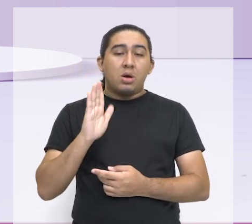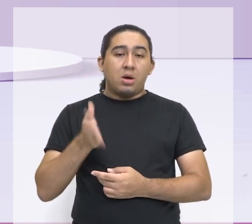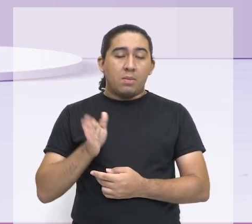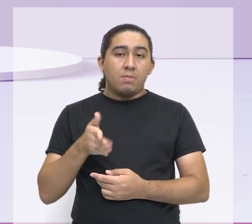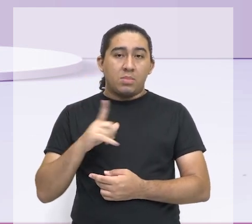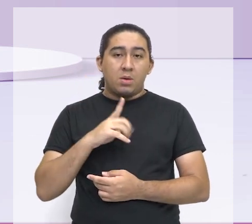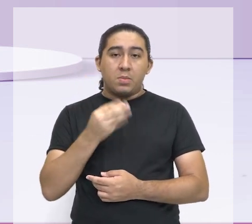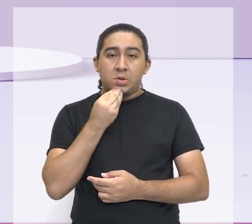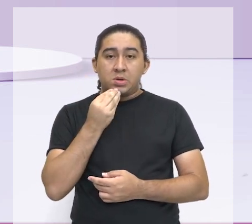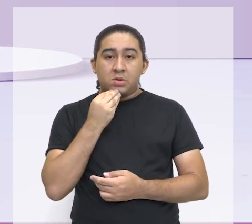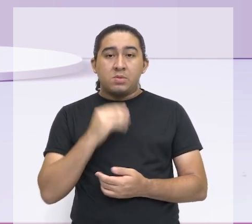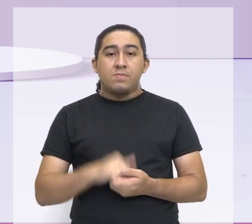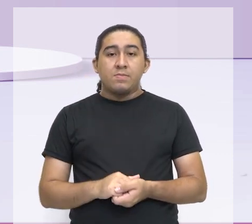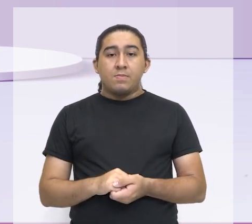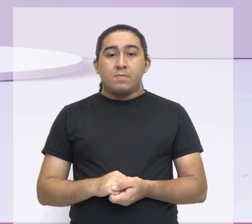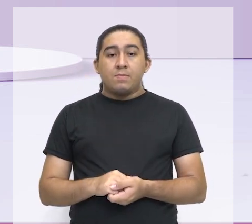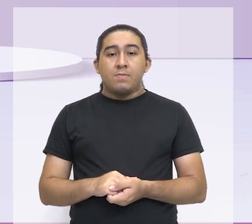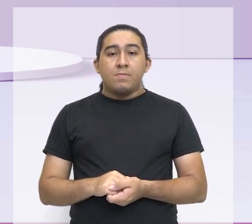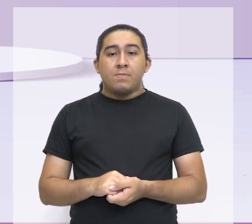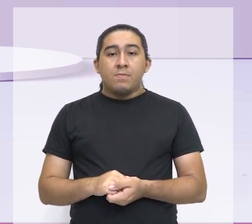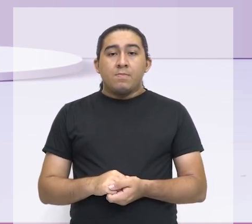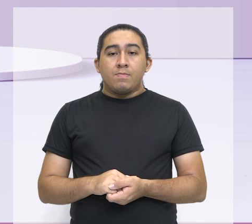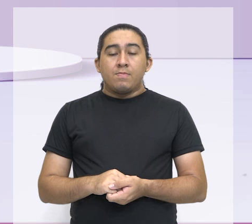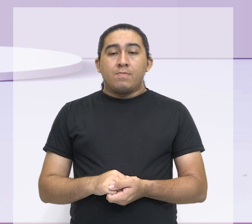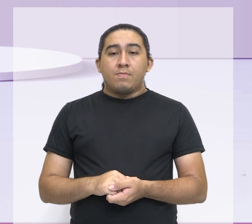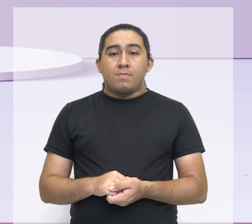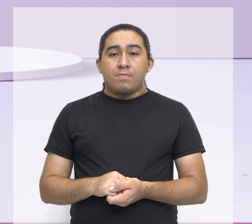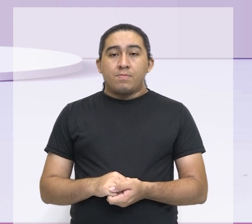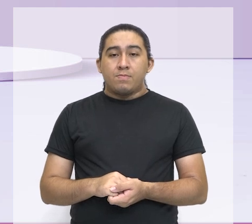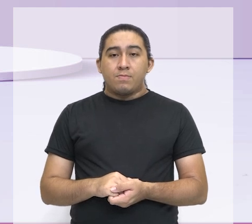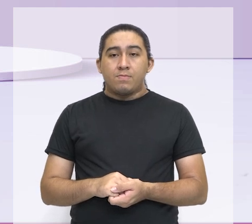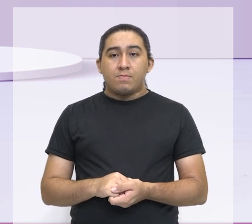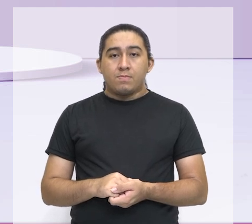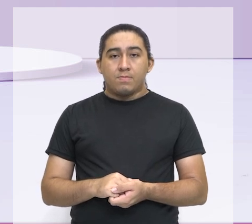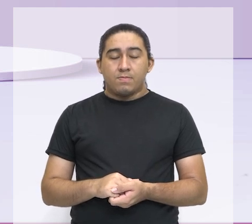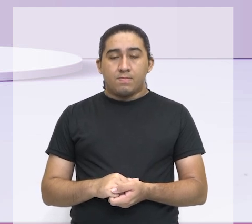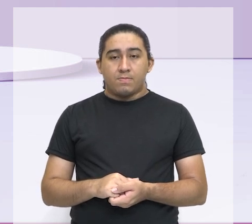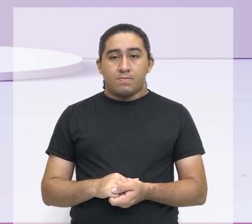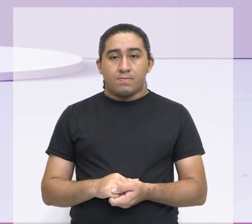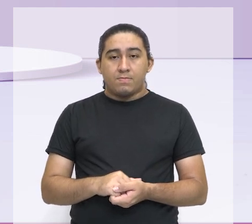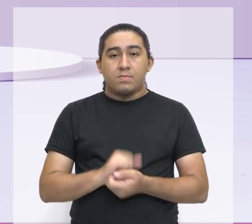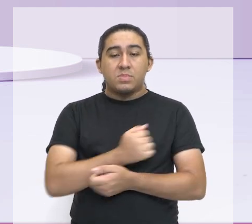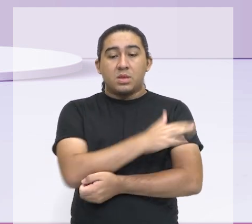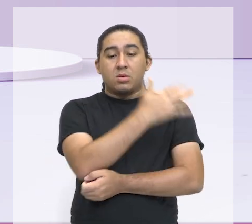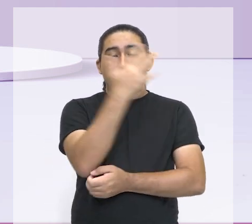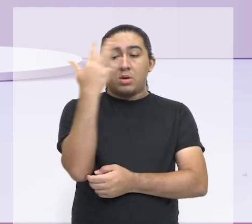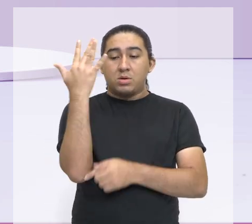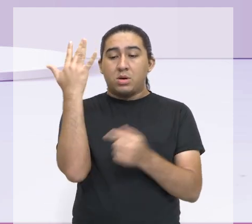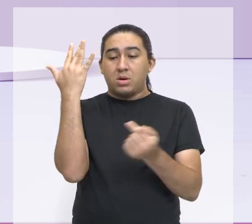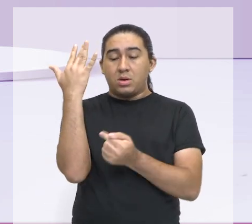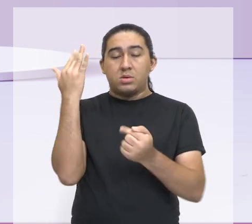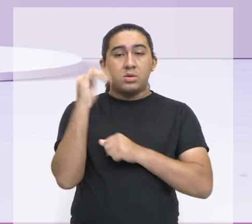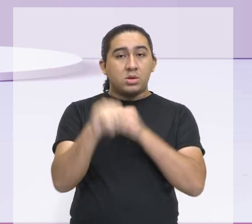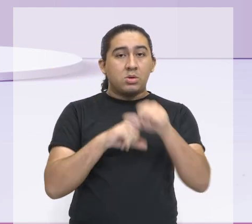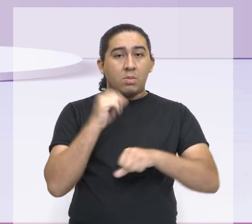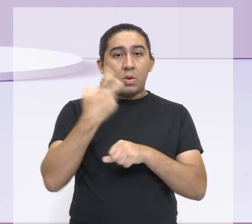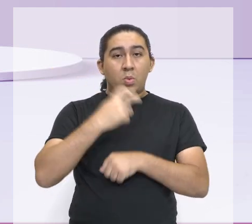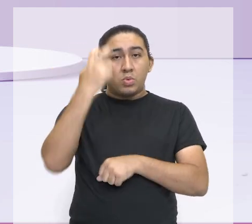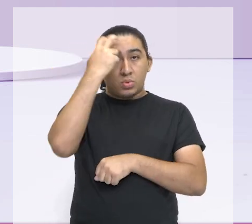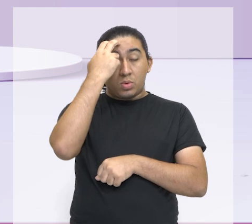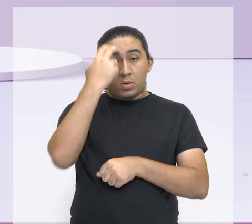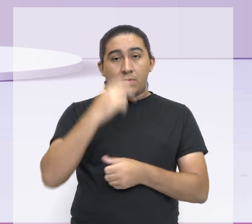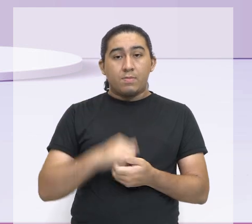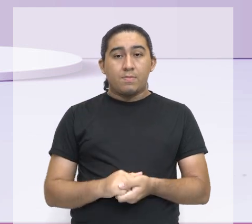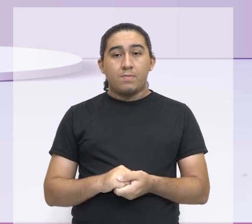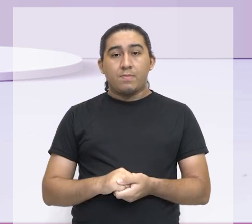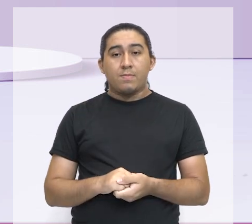nós tiramos da natureza alguma coisa, e isso que nós tiramos da natureza é transformado em cultura, porque passou,